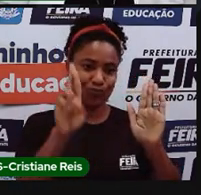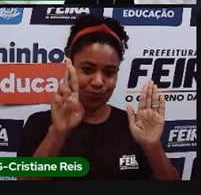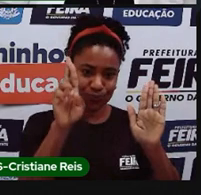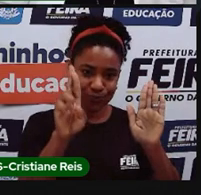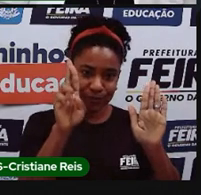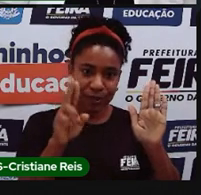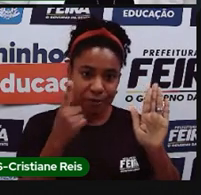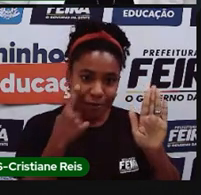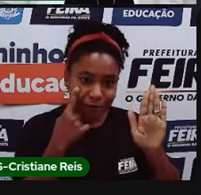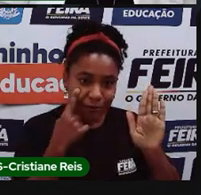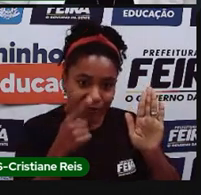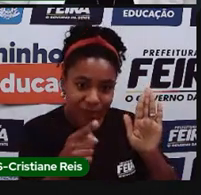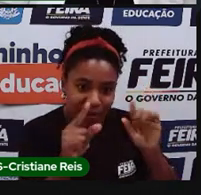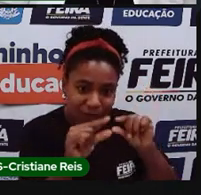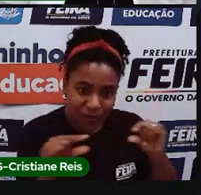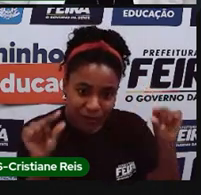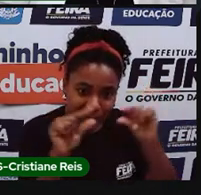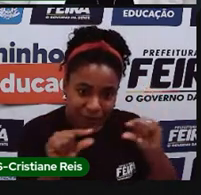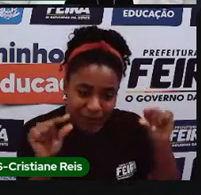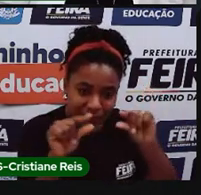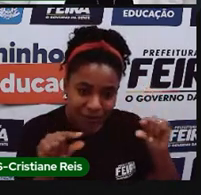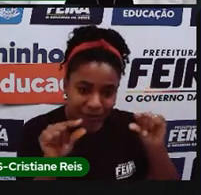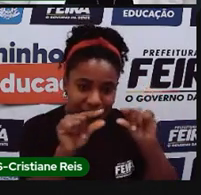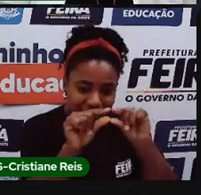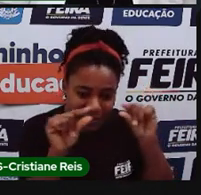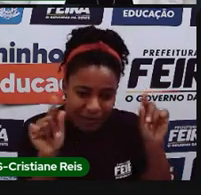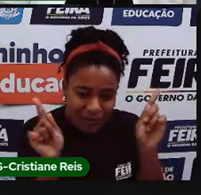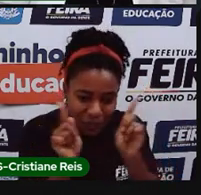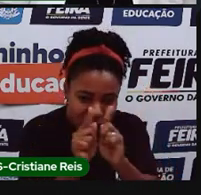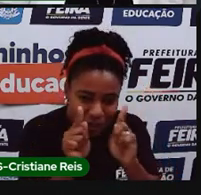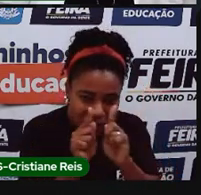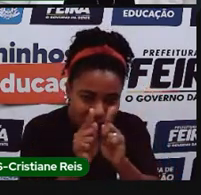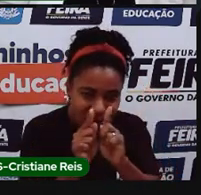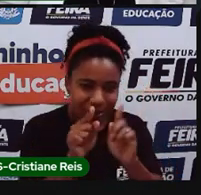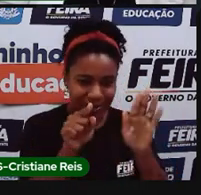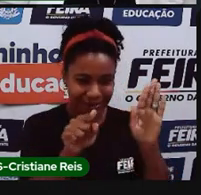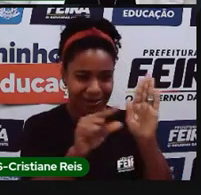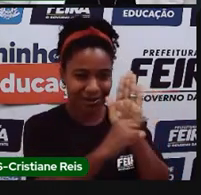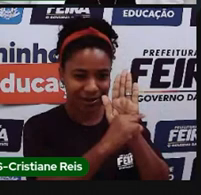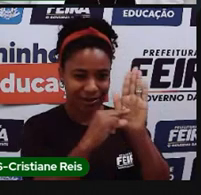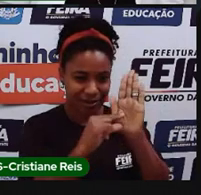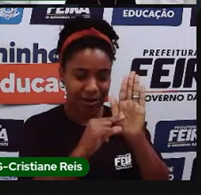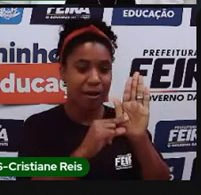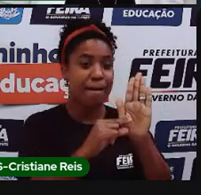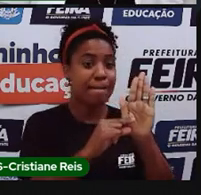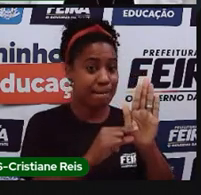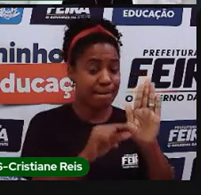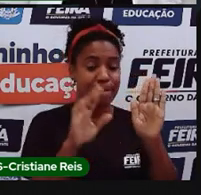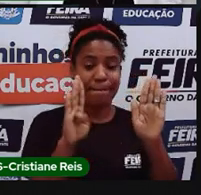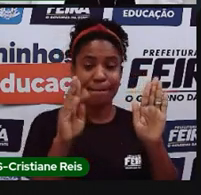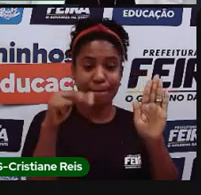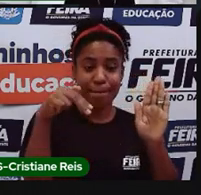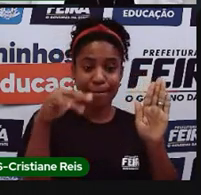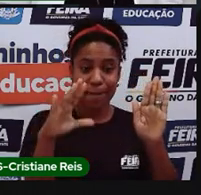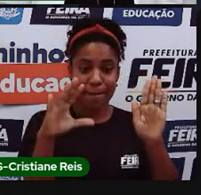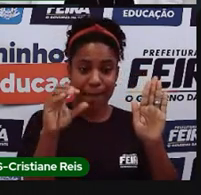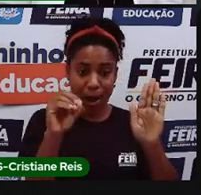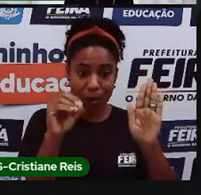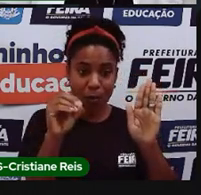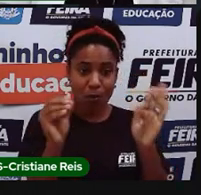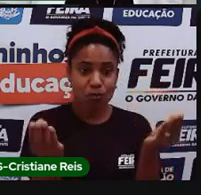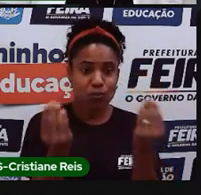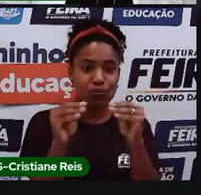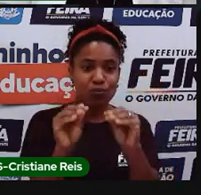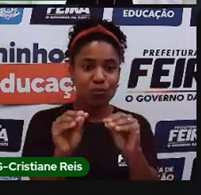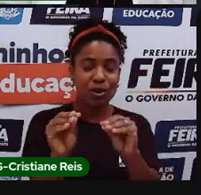o banco de imagens da nova escola, tá vendo? A fonte foi tirada de lá. Então, são a entidade responsável pela realização